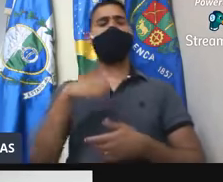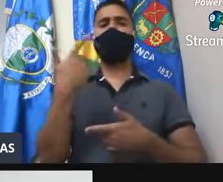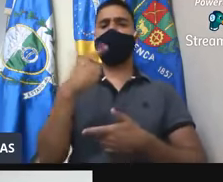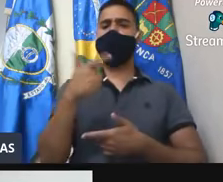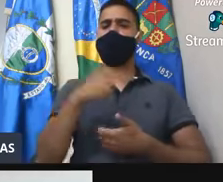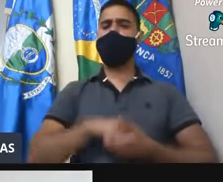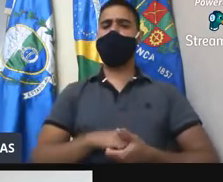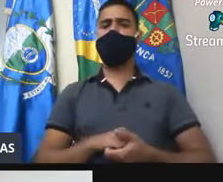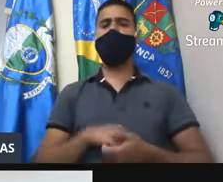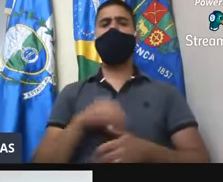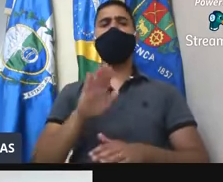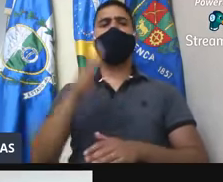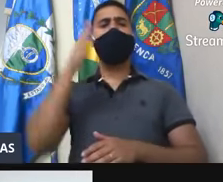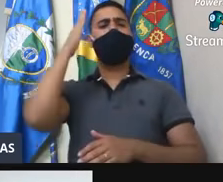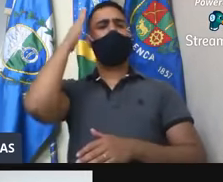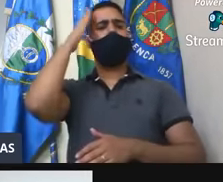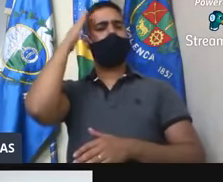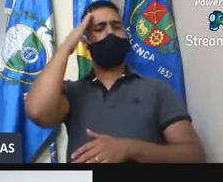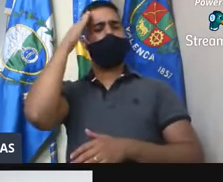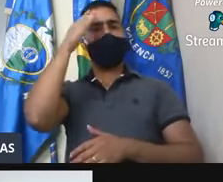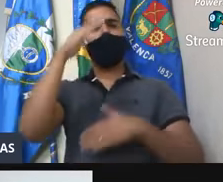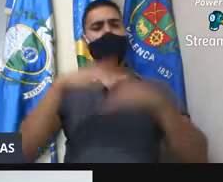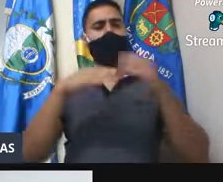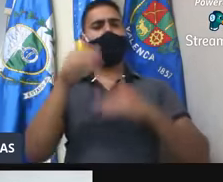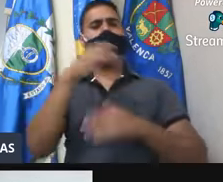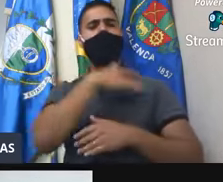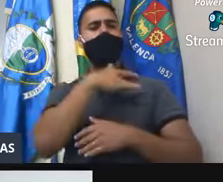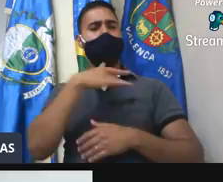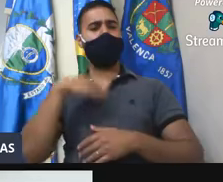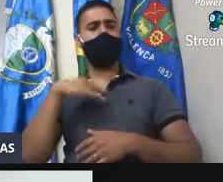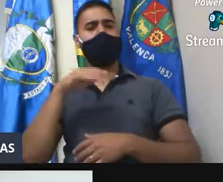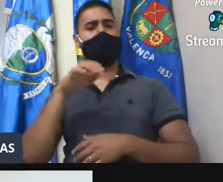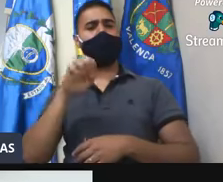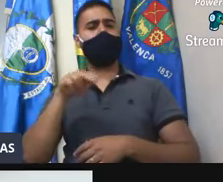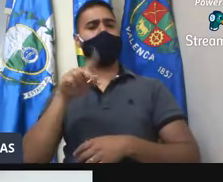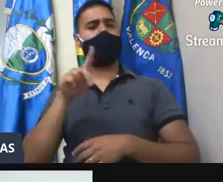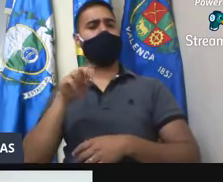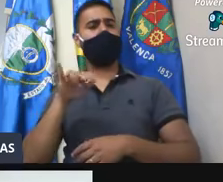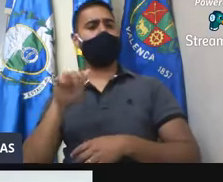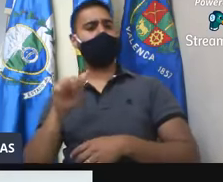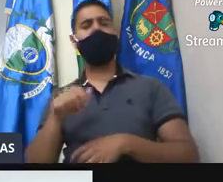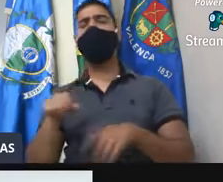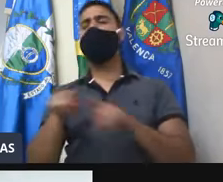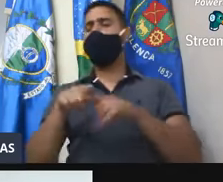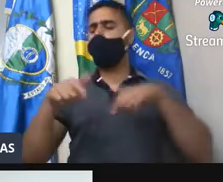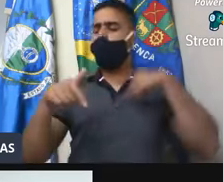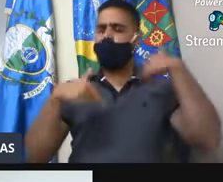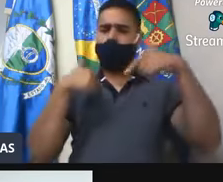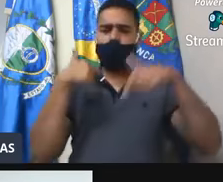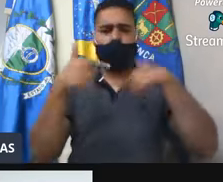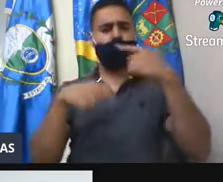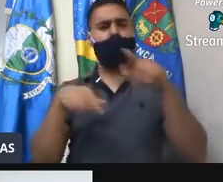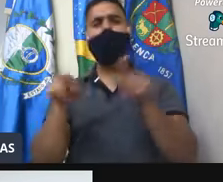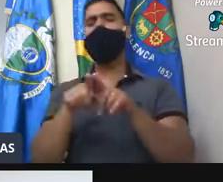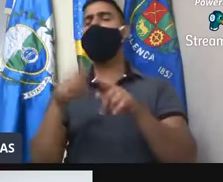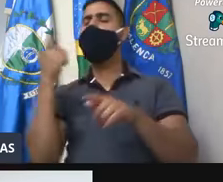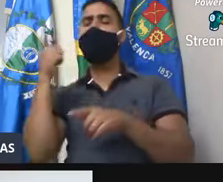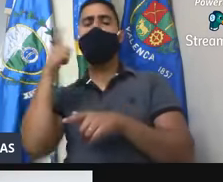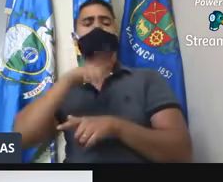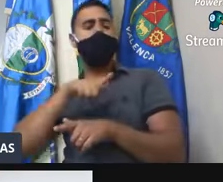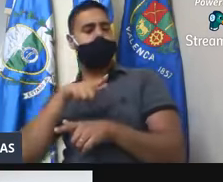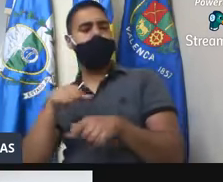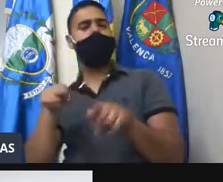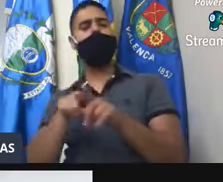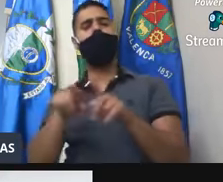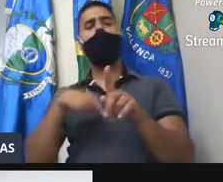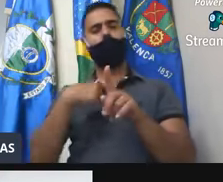recebendo, quem que foi agraciado aí, a gente sabe que os agentes de saúde, agentes de endemia, é, foi uma luta também para que se